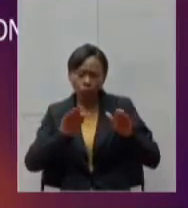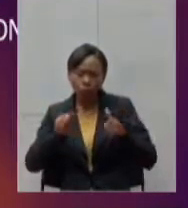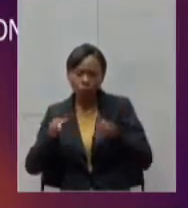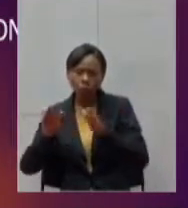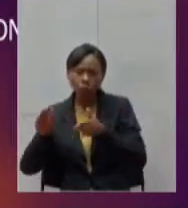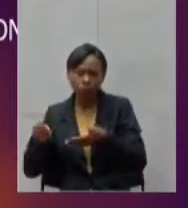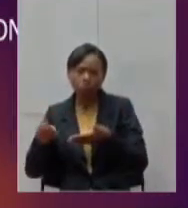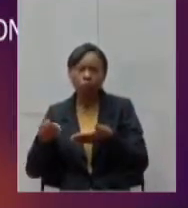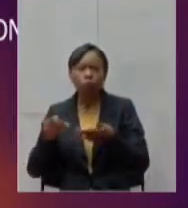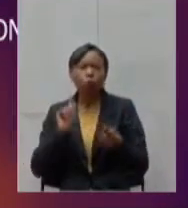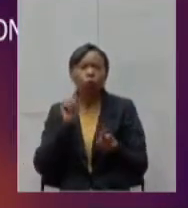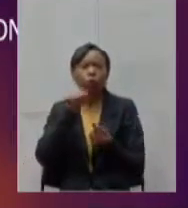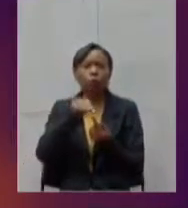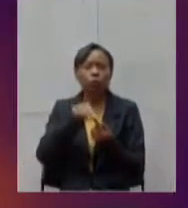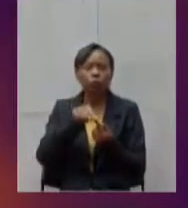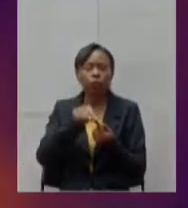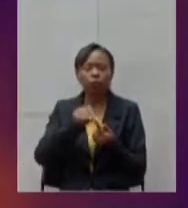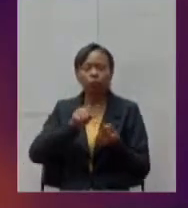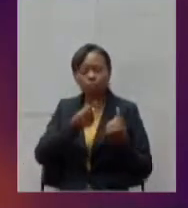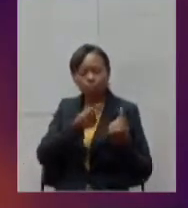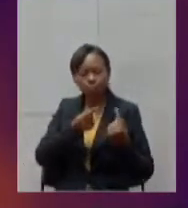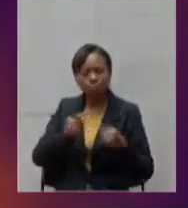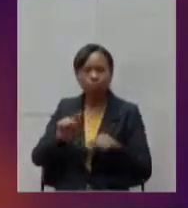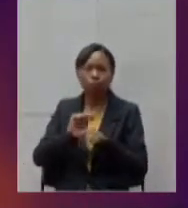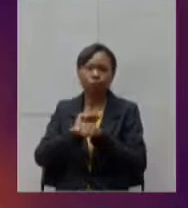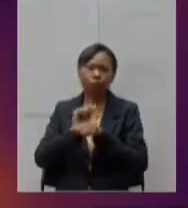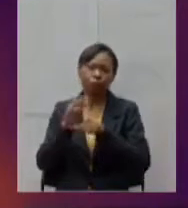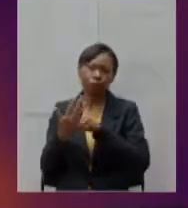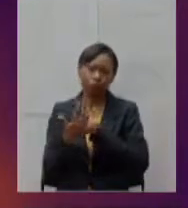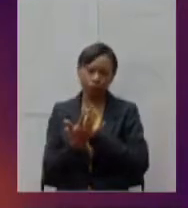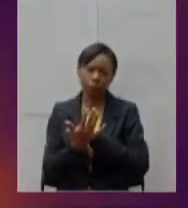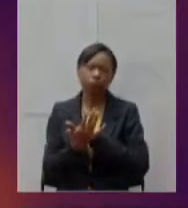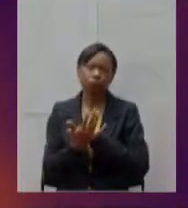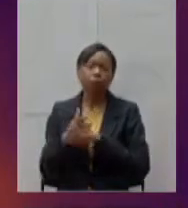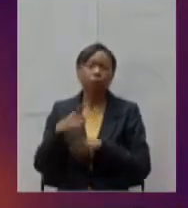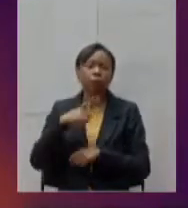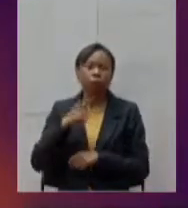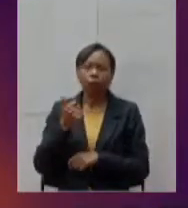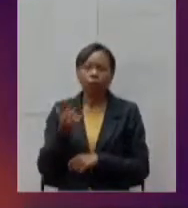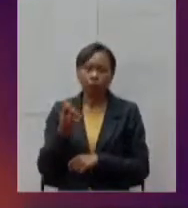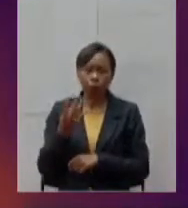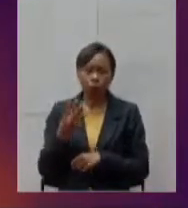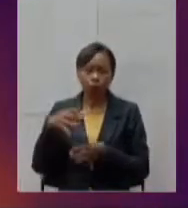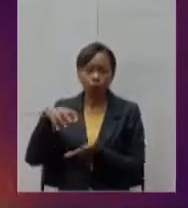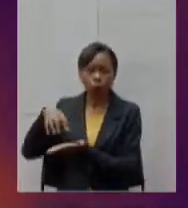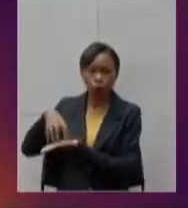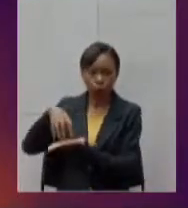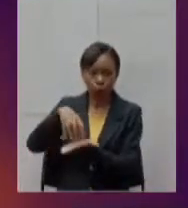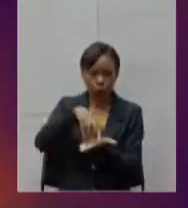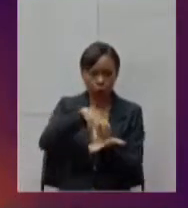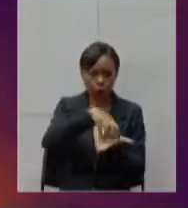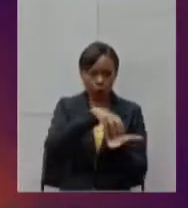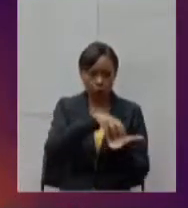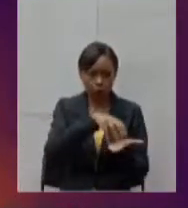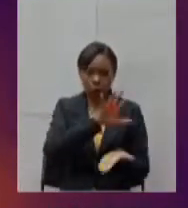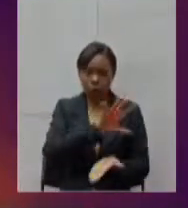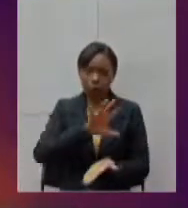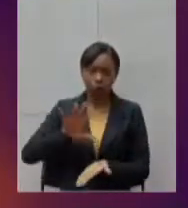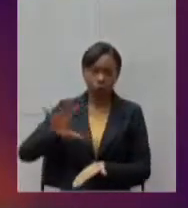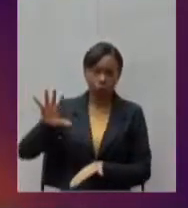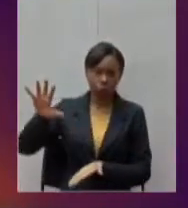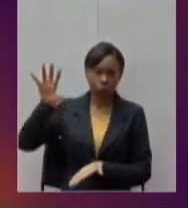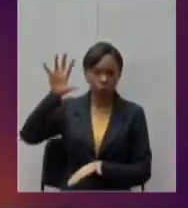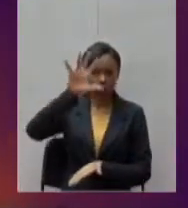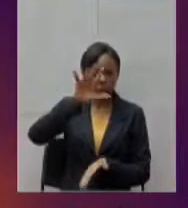integração no combate à Covid. Temos 14 comitês macro-regionais, esses comitês fazem